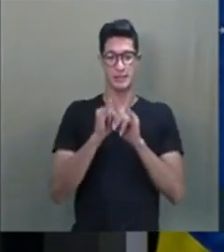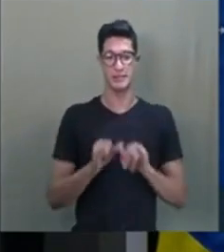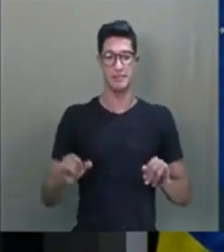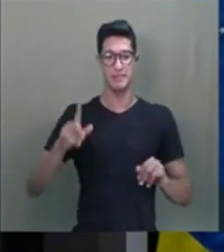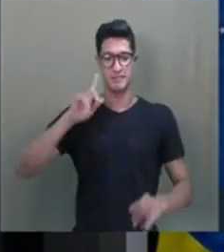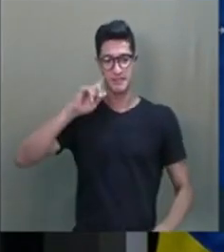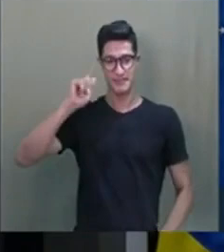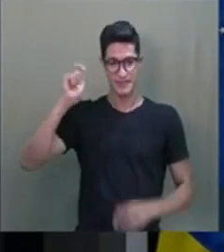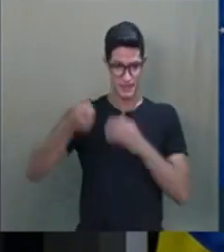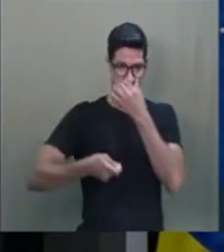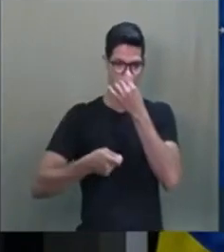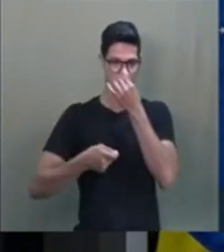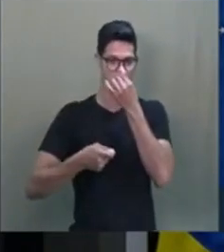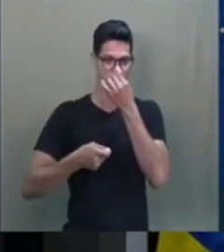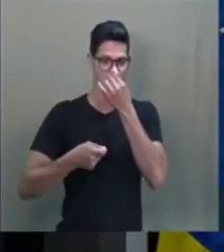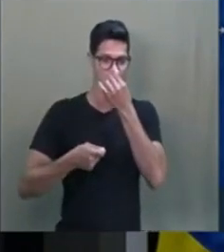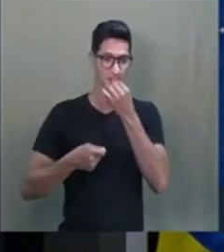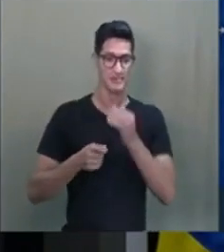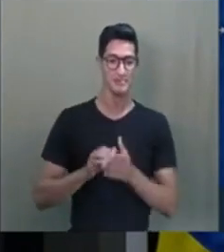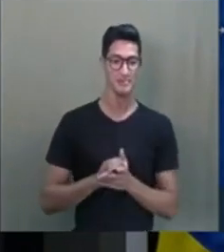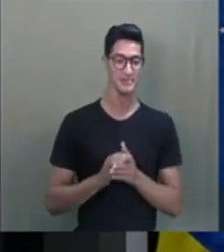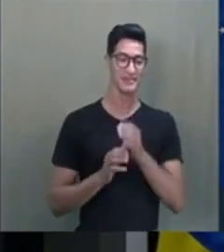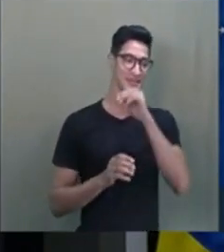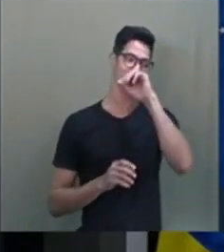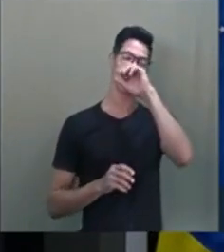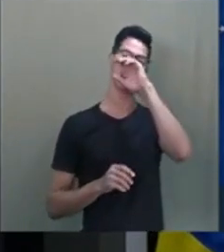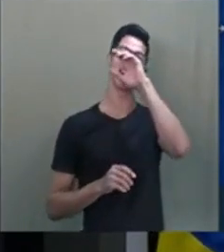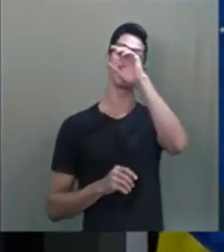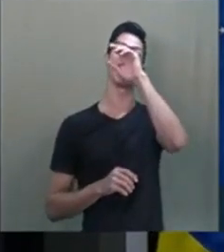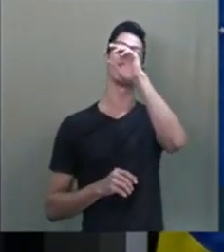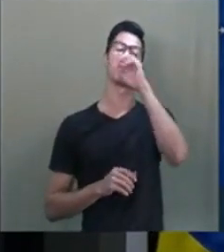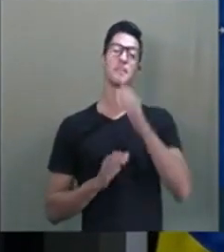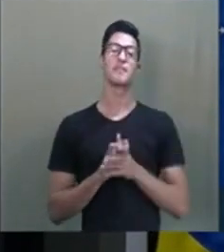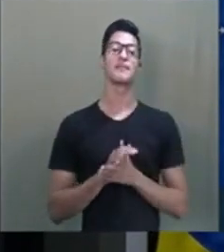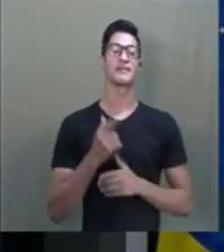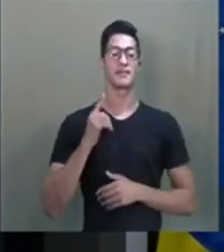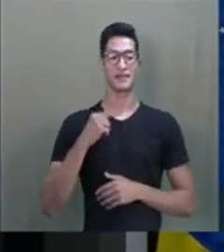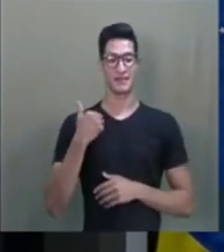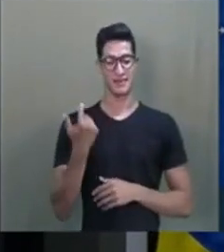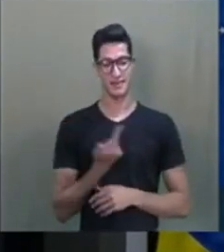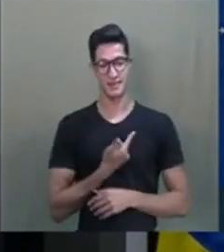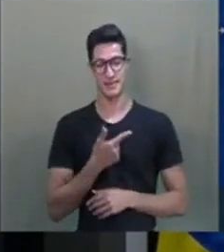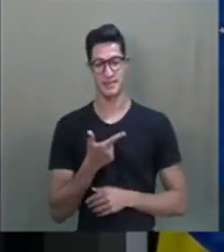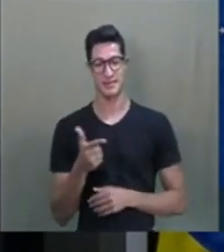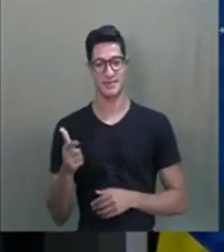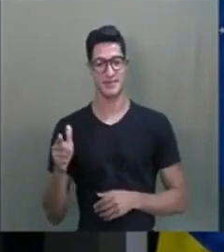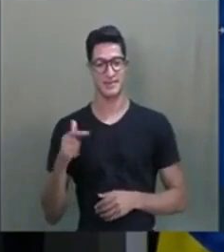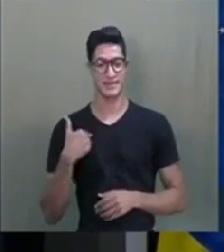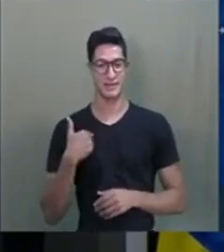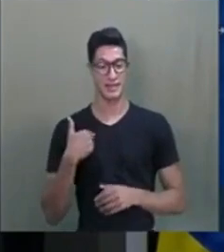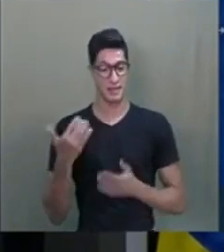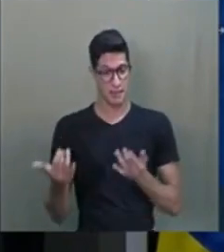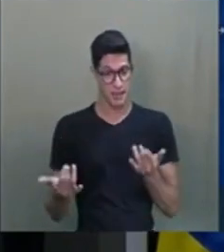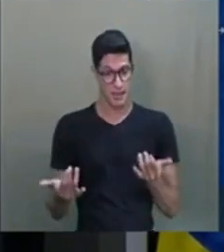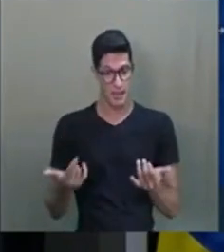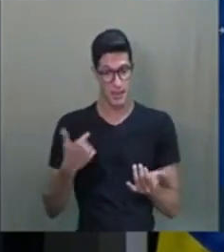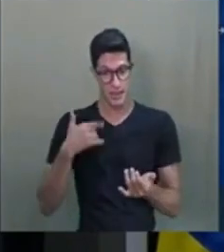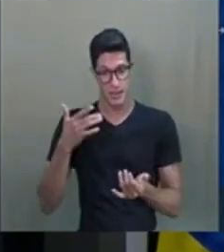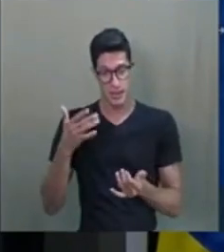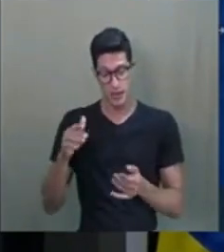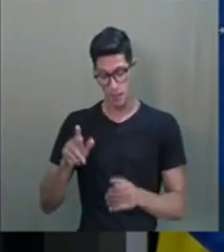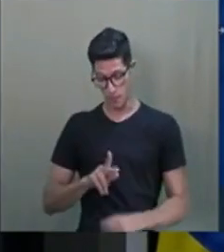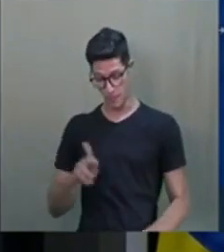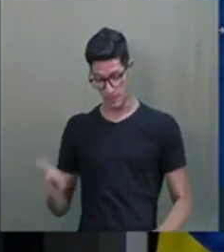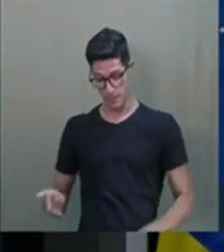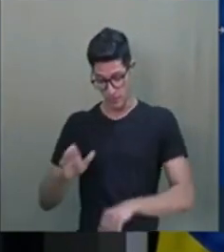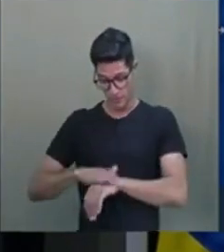a solução não está na dualidade. Por isso que, quando a constelação está na Justiça Brasileira e o doutor Sam Storch